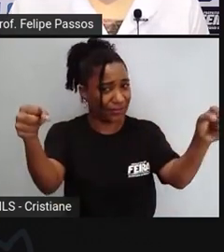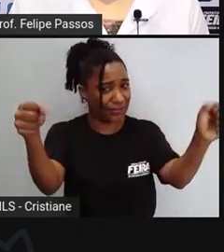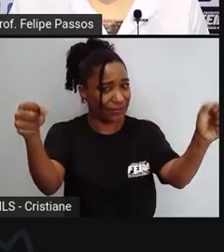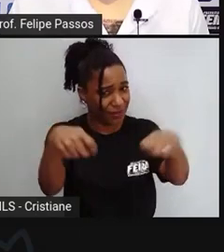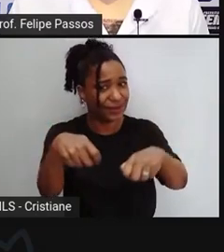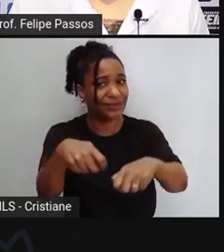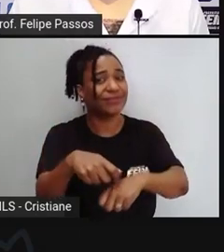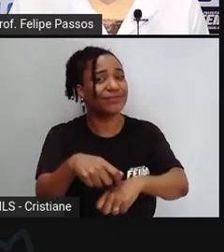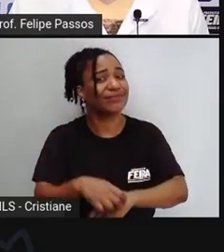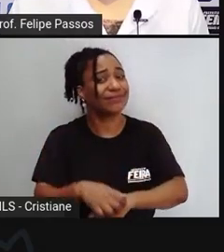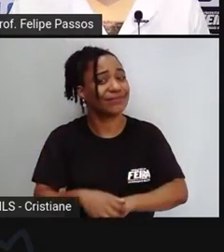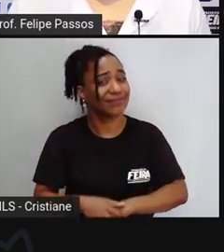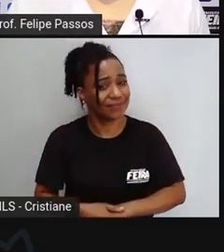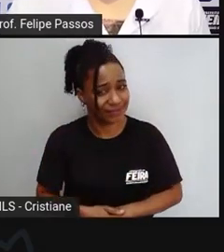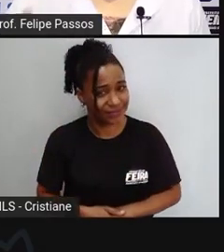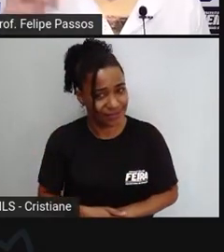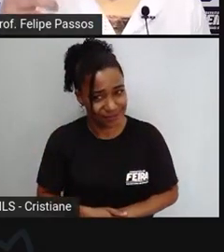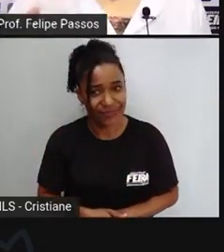realmente